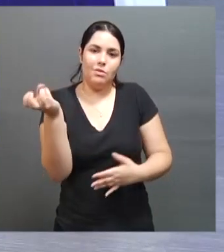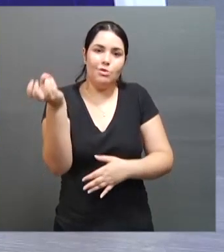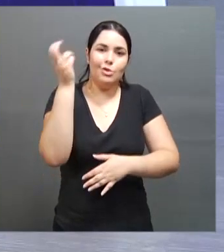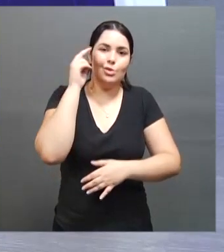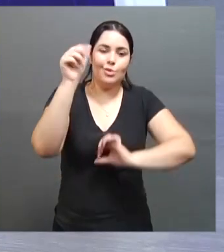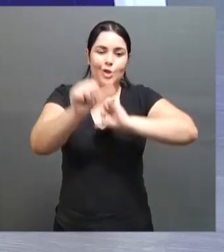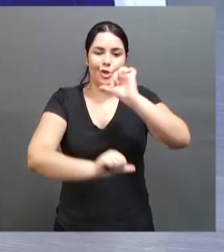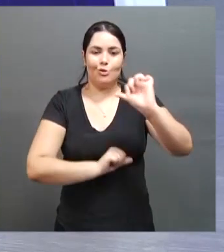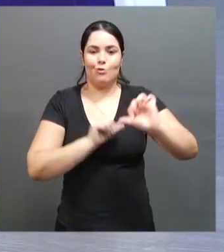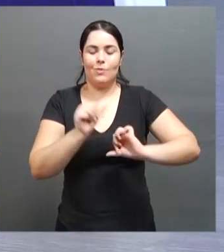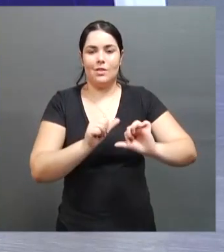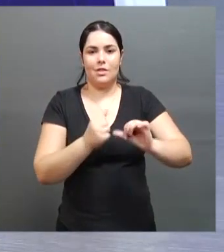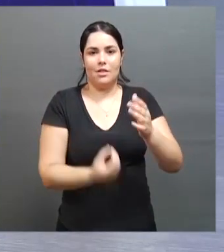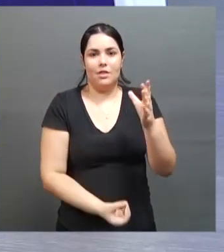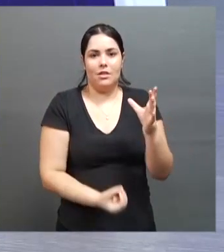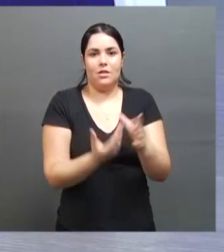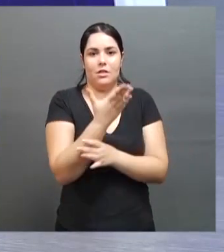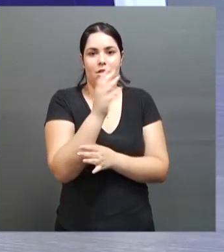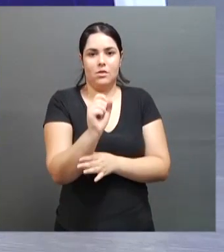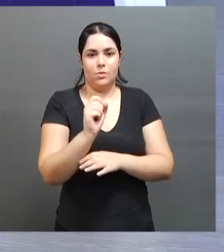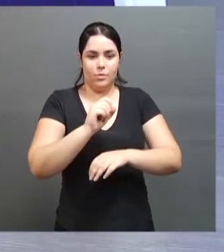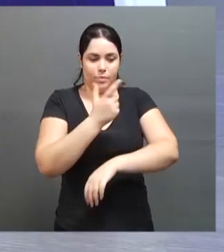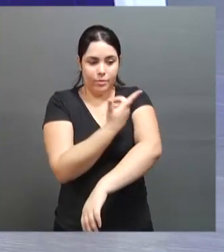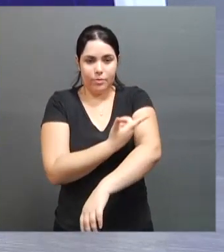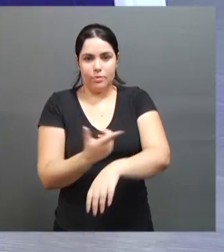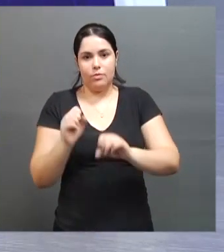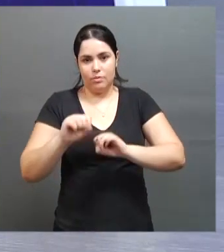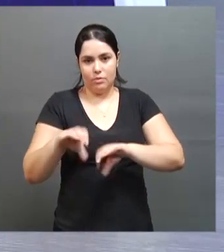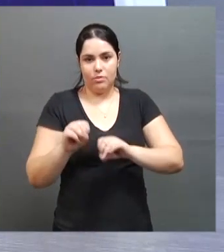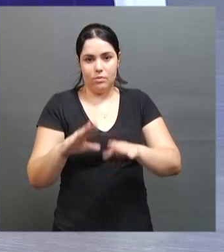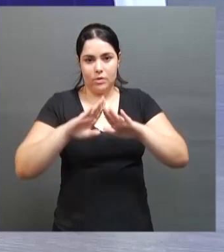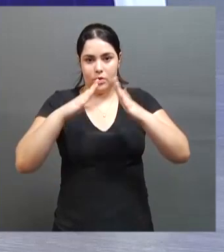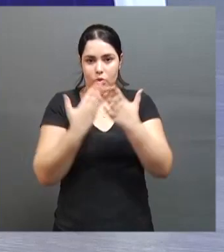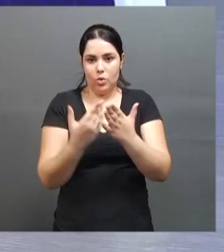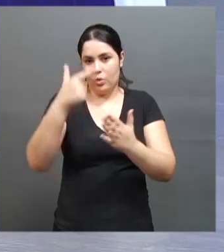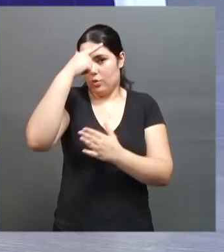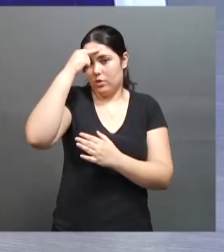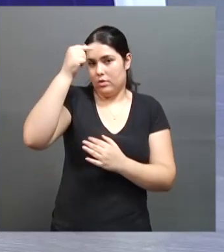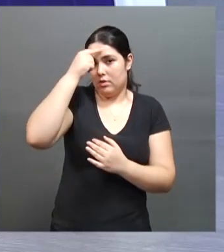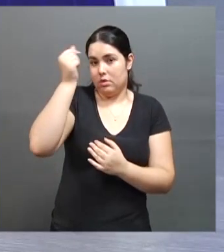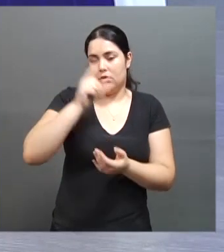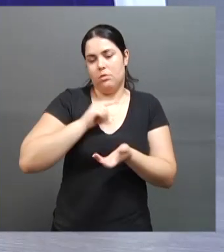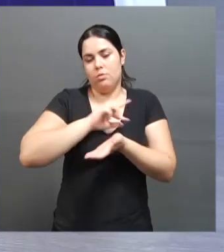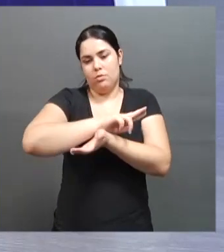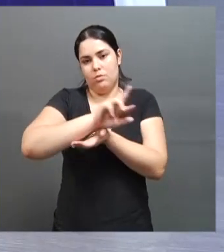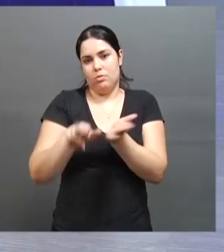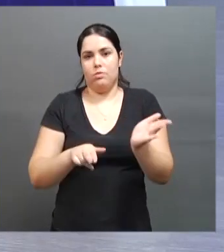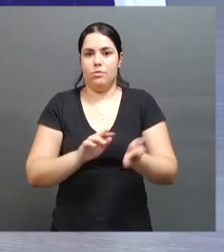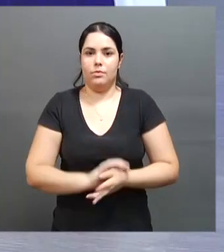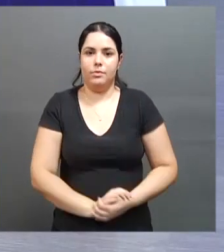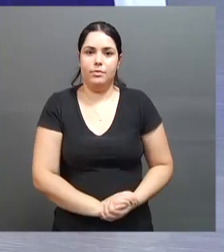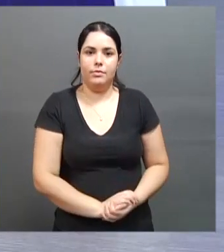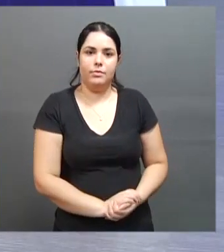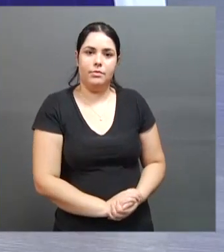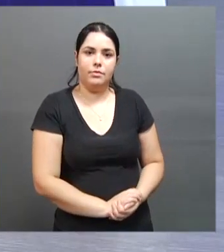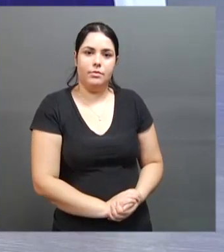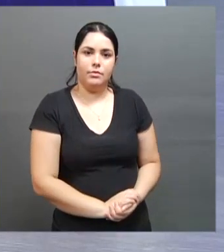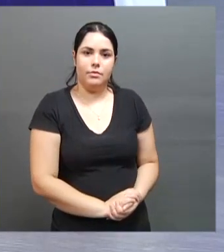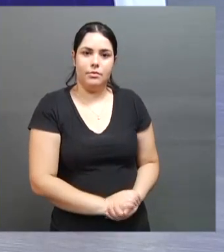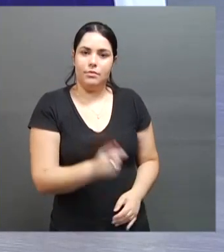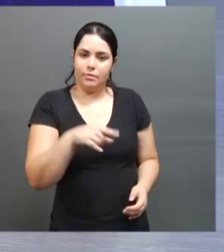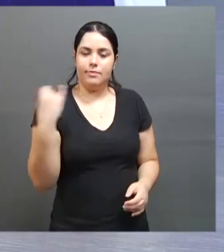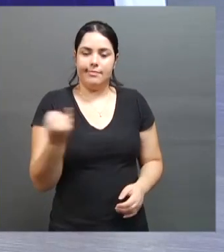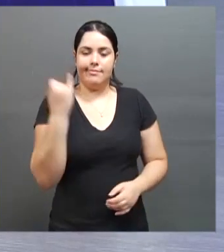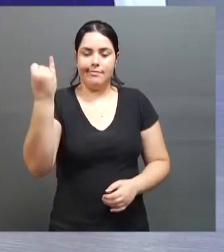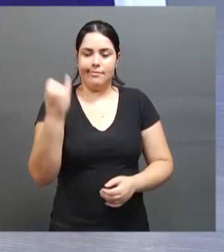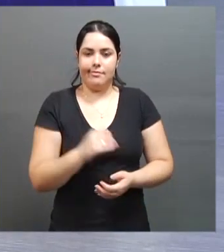transformada, é construída ali na educação. Nas escolas, nas universidades. Acho que é um ponto de referência para a gente